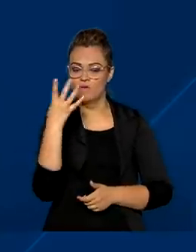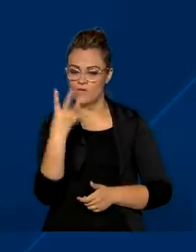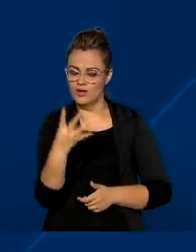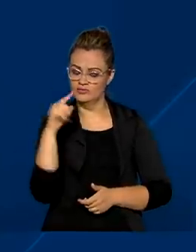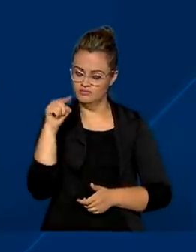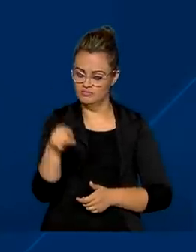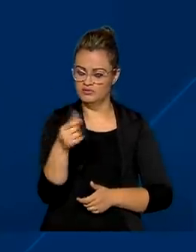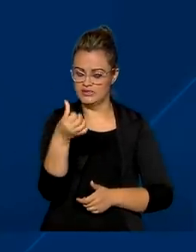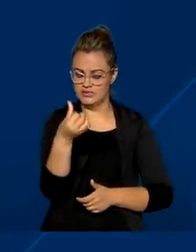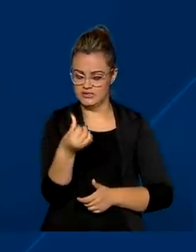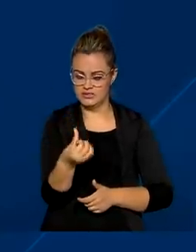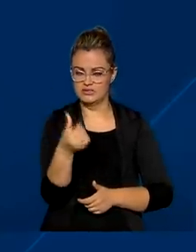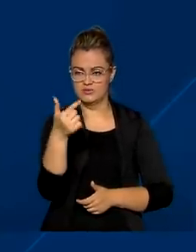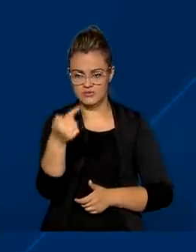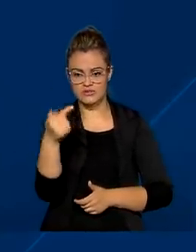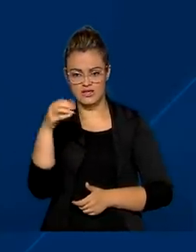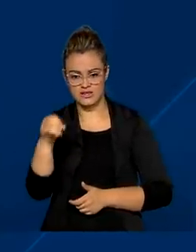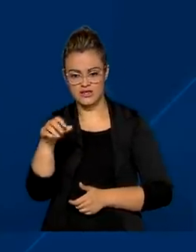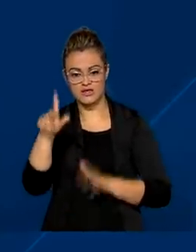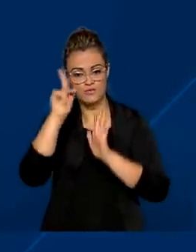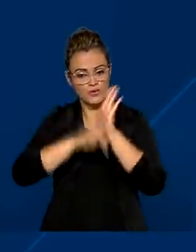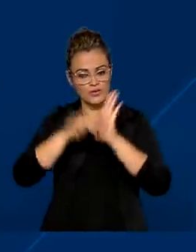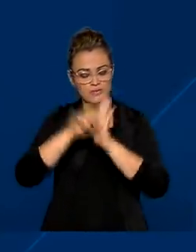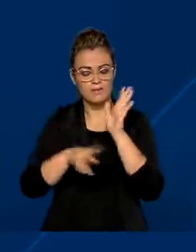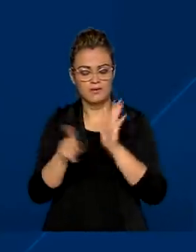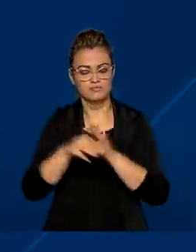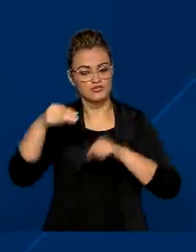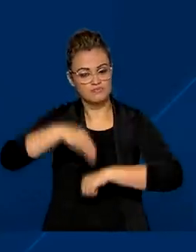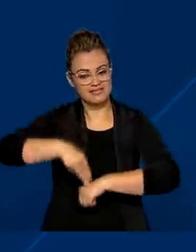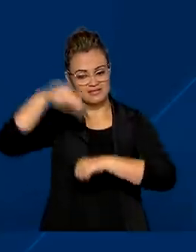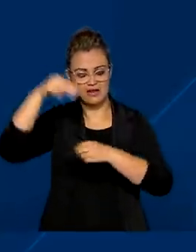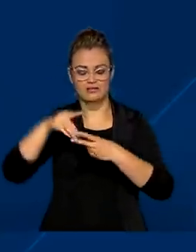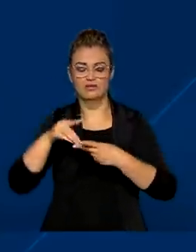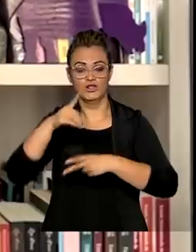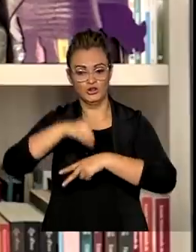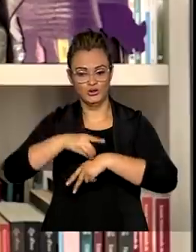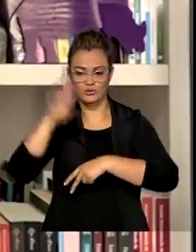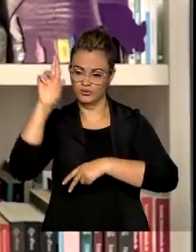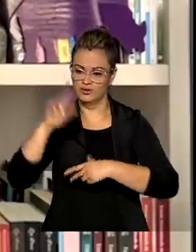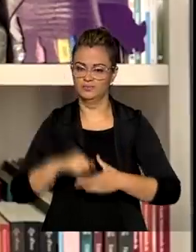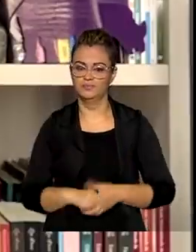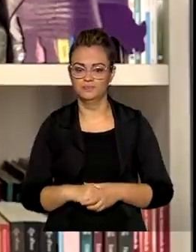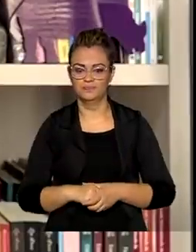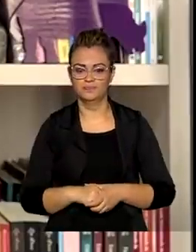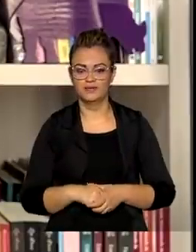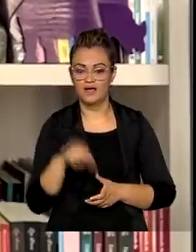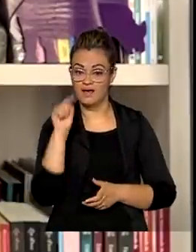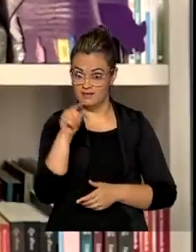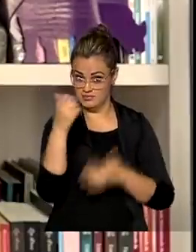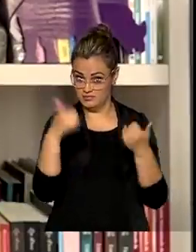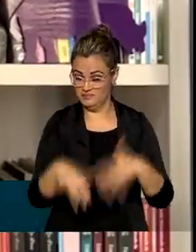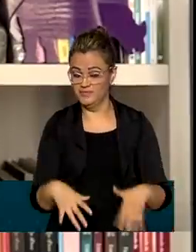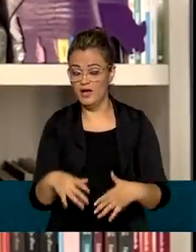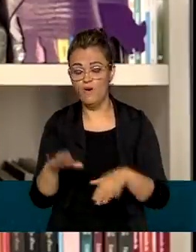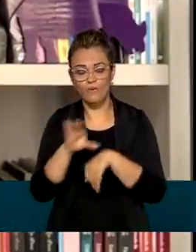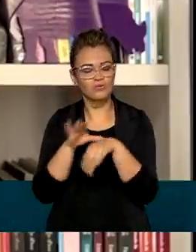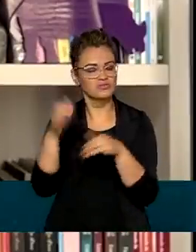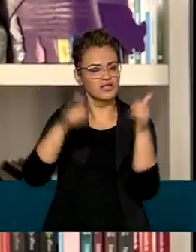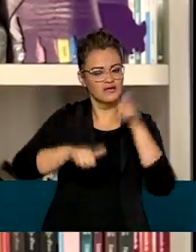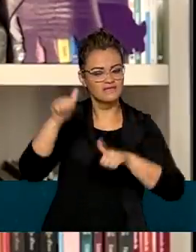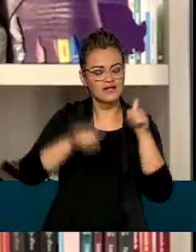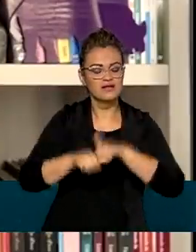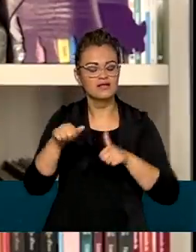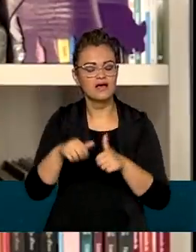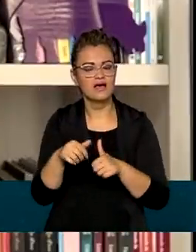.679 programas de mestrado e doutorado. O índice de cursos avaliados é levado em